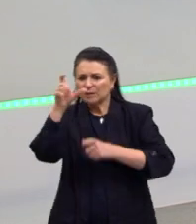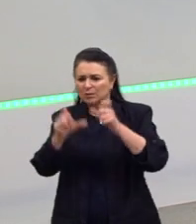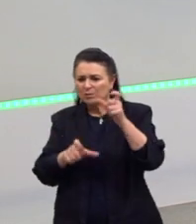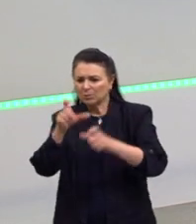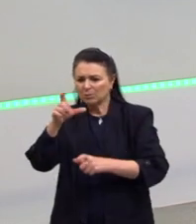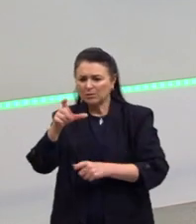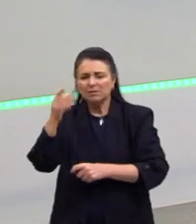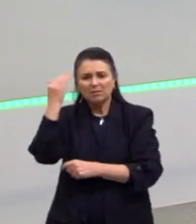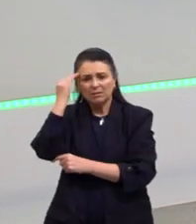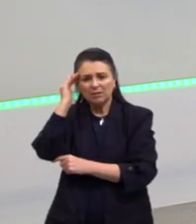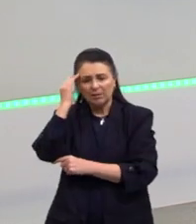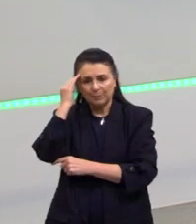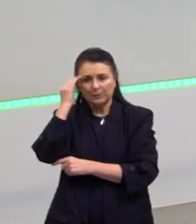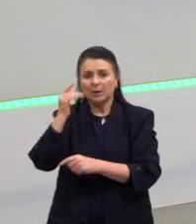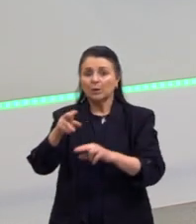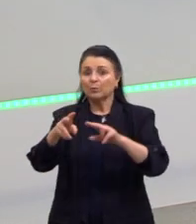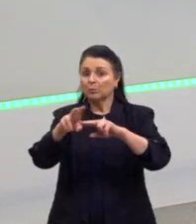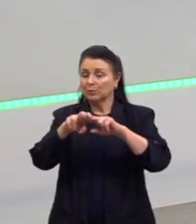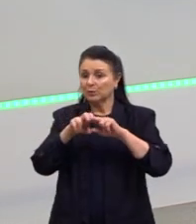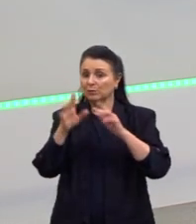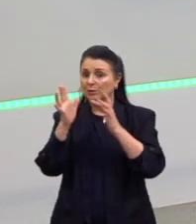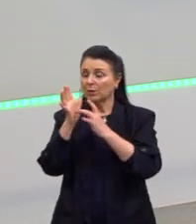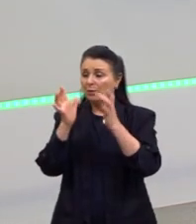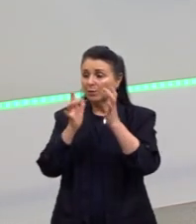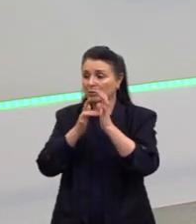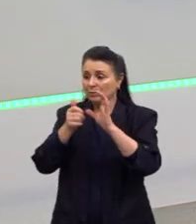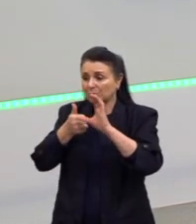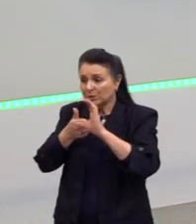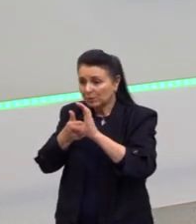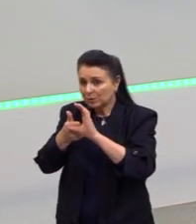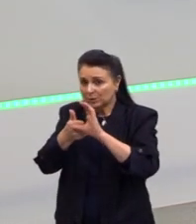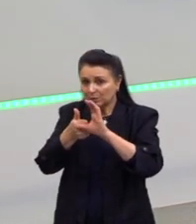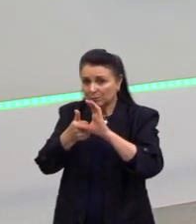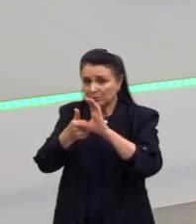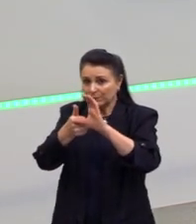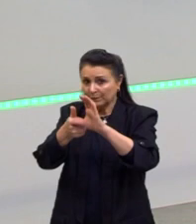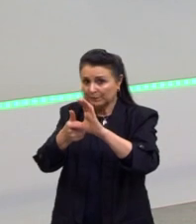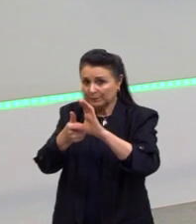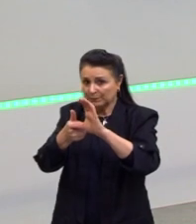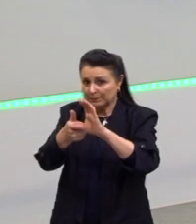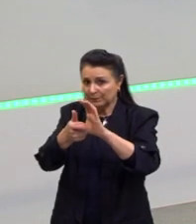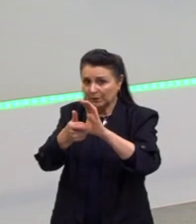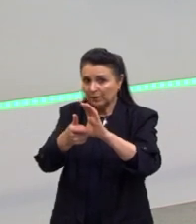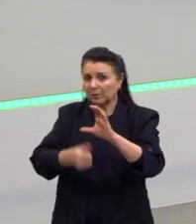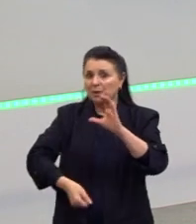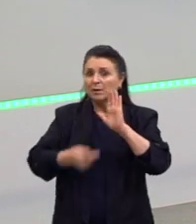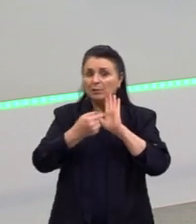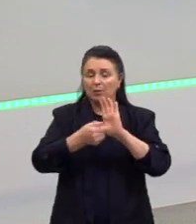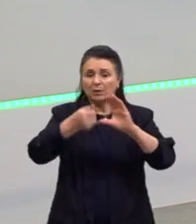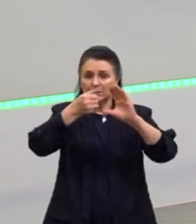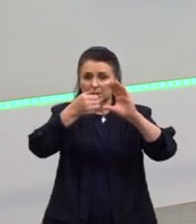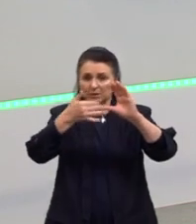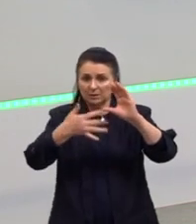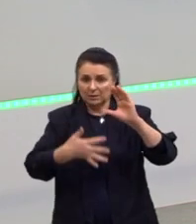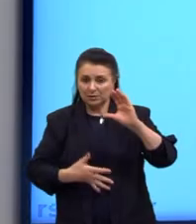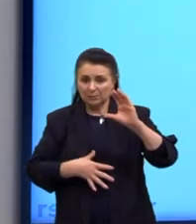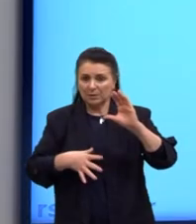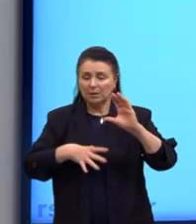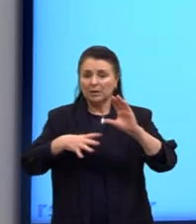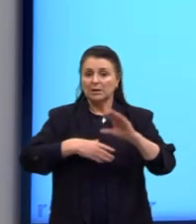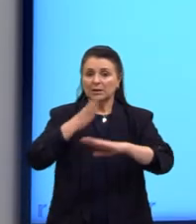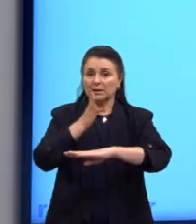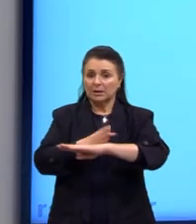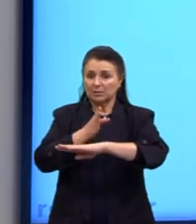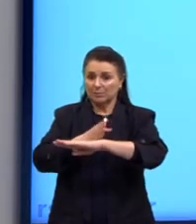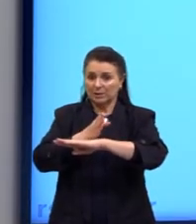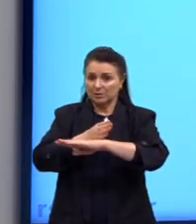entendimento do cristianismo nesse período. O que trazia de característica? Na Alta Idade Média, nós temos, então, os